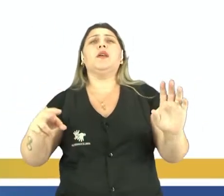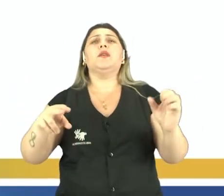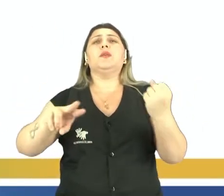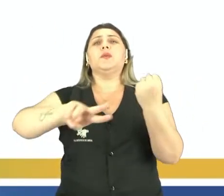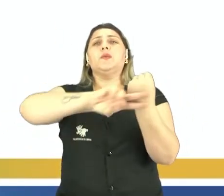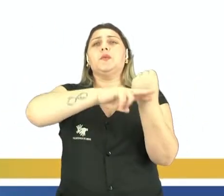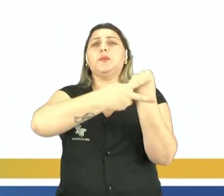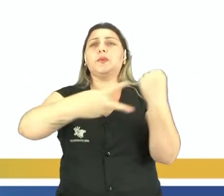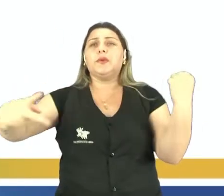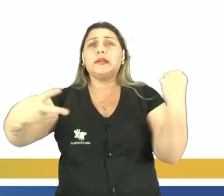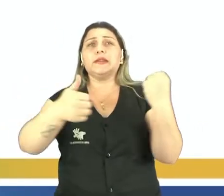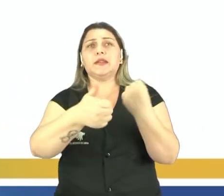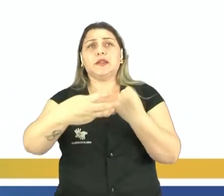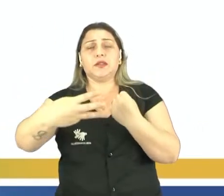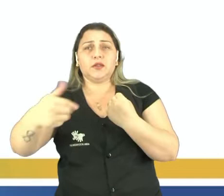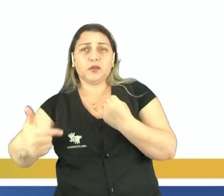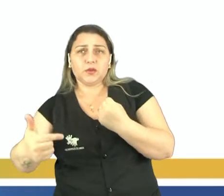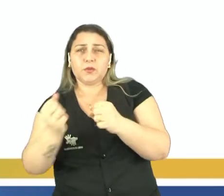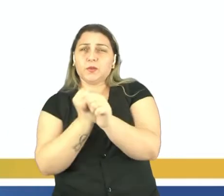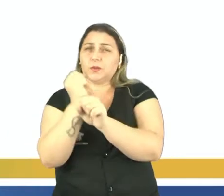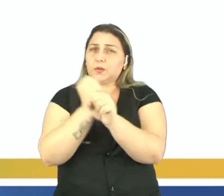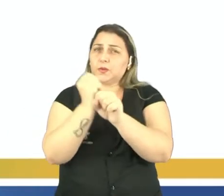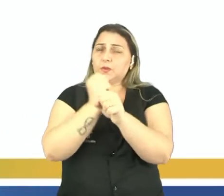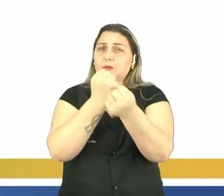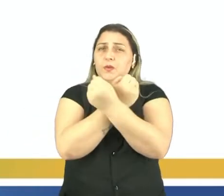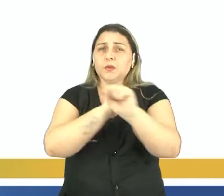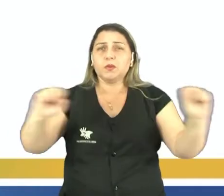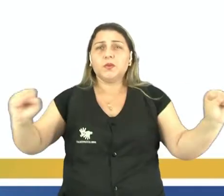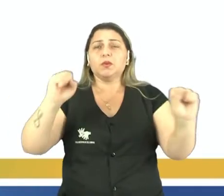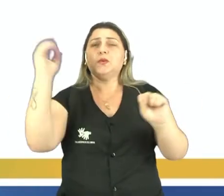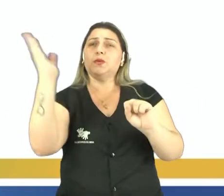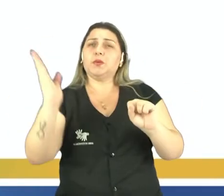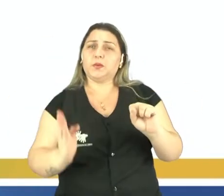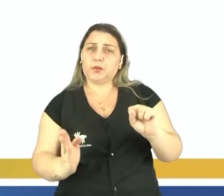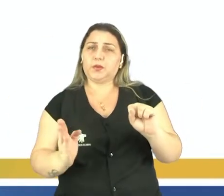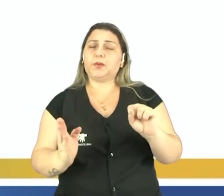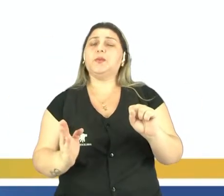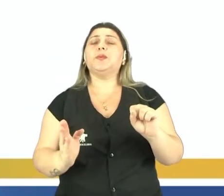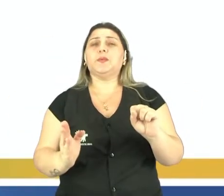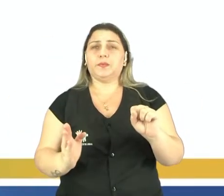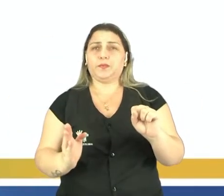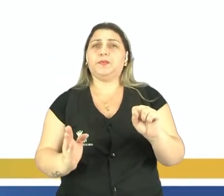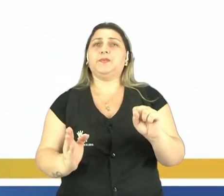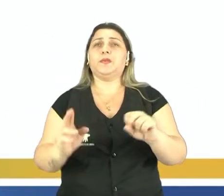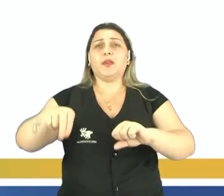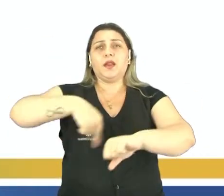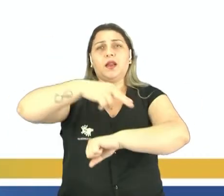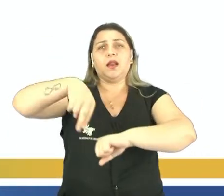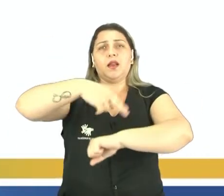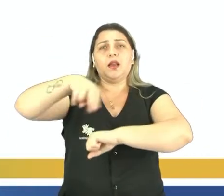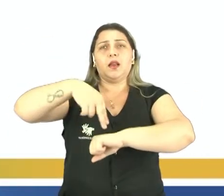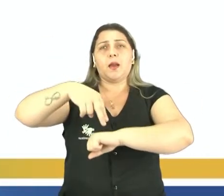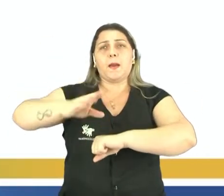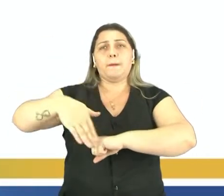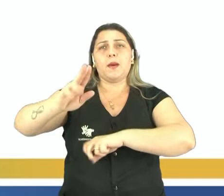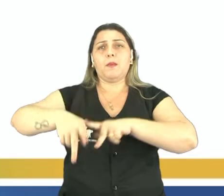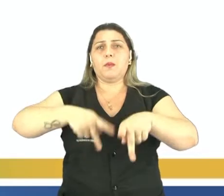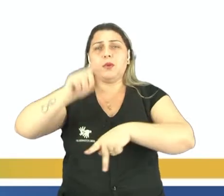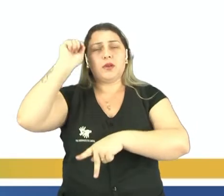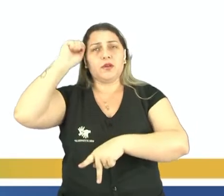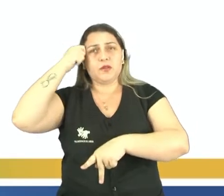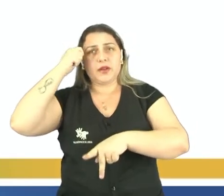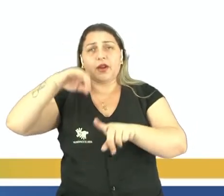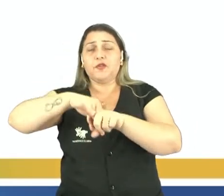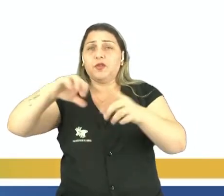né? Então, este ano completam 132 anos de abolição da escravidão em nosso país. O Brasil é a nação com a maior população negra